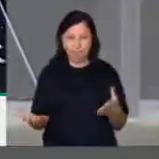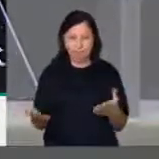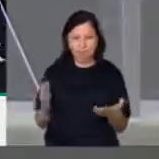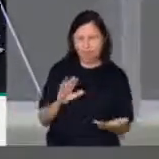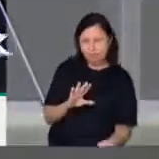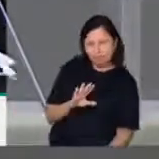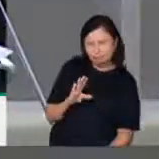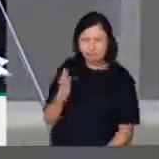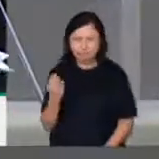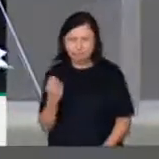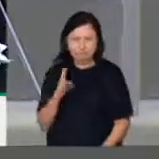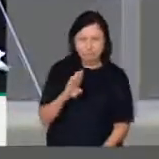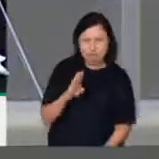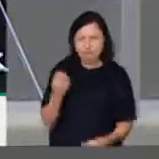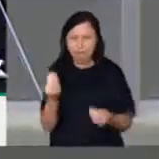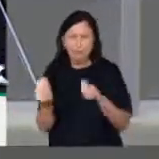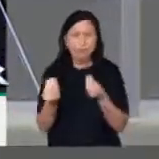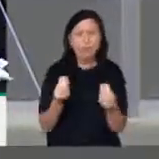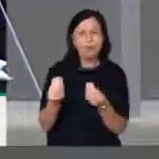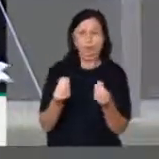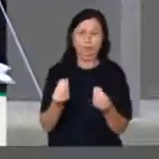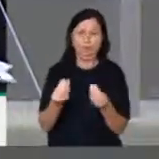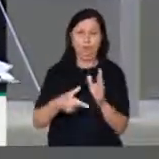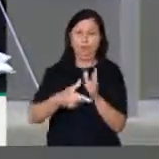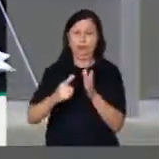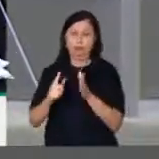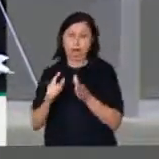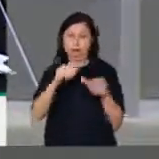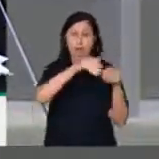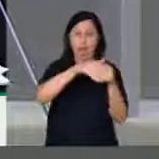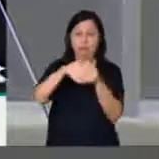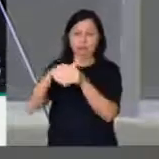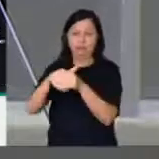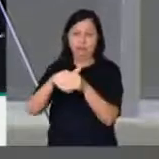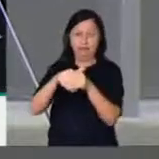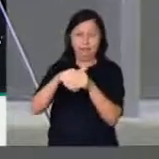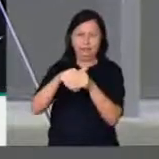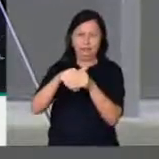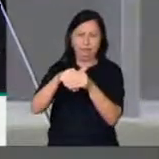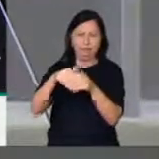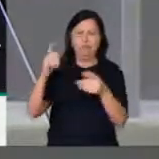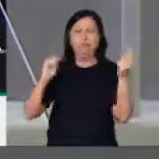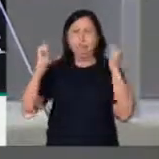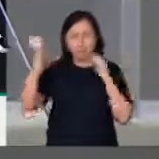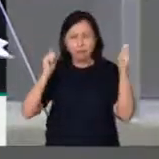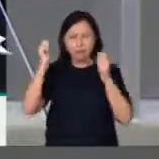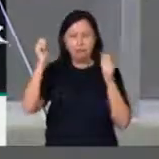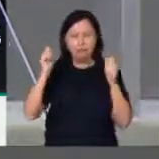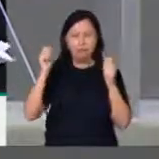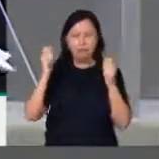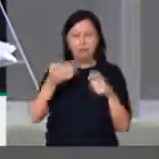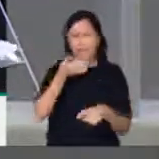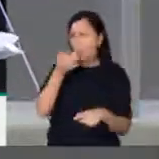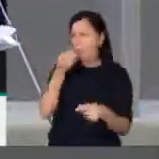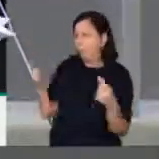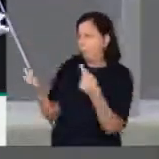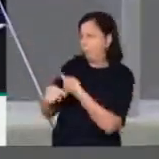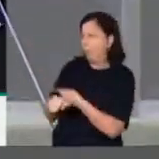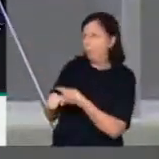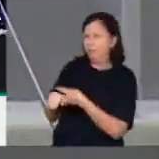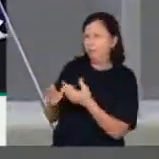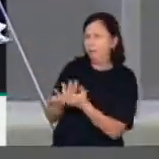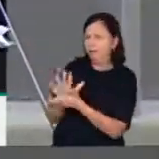Congresso. Antes da eleição, não fez crítica e se reuniu com Valdez para combinar